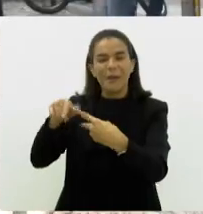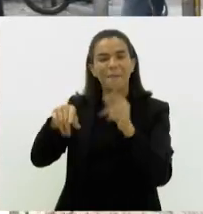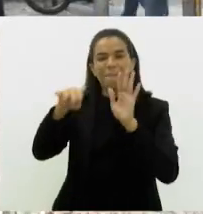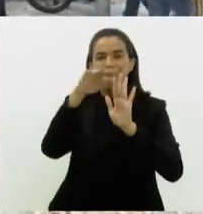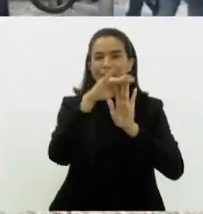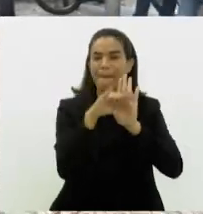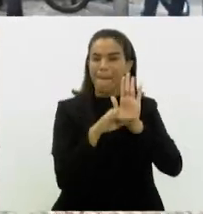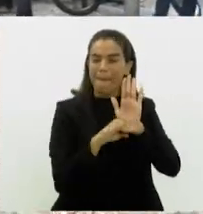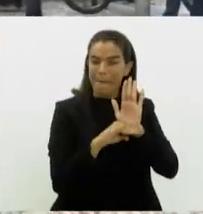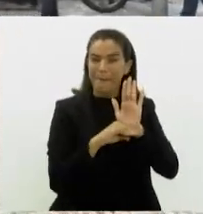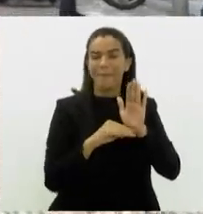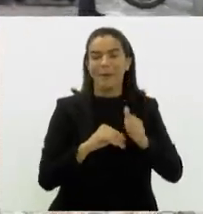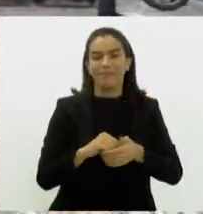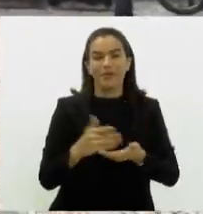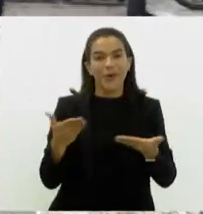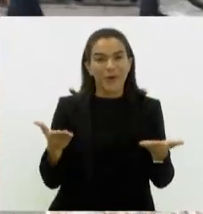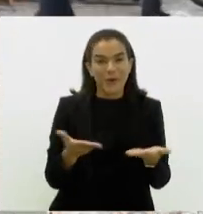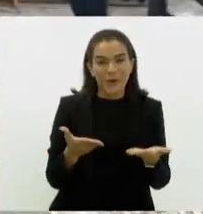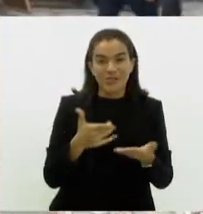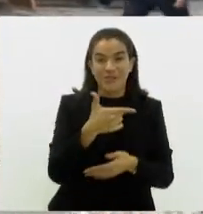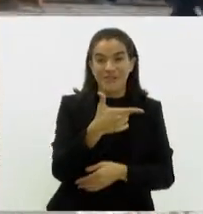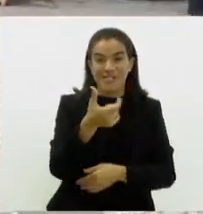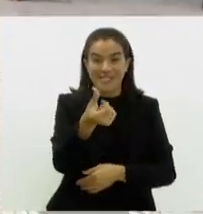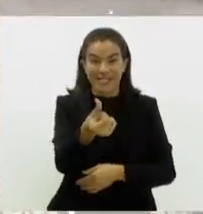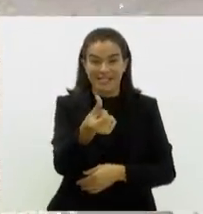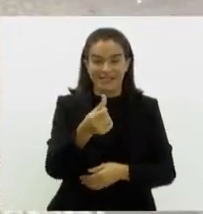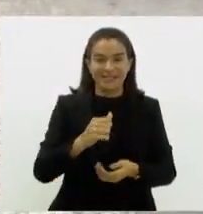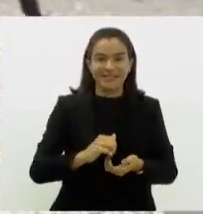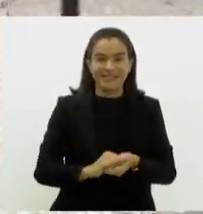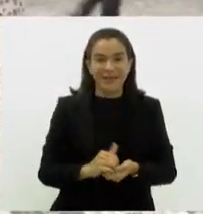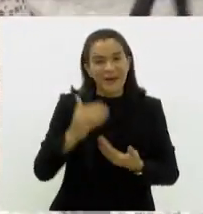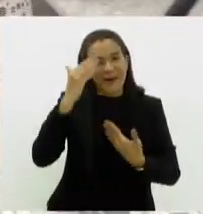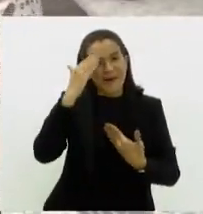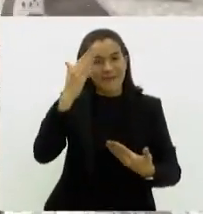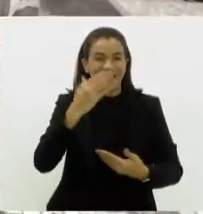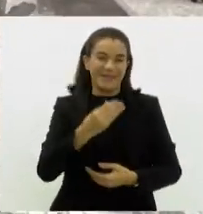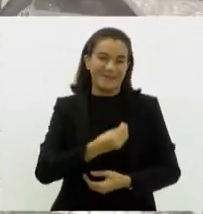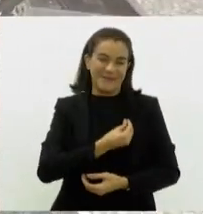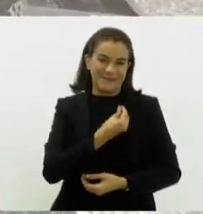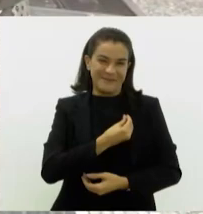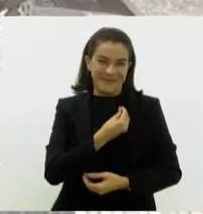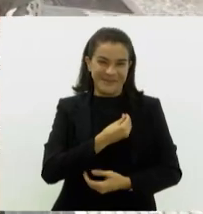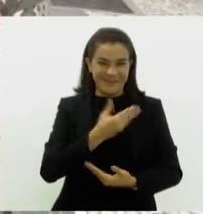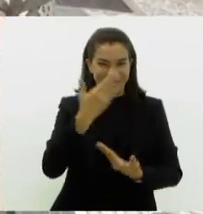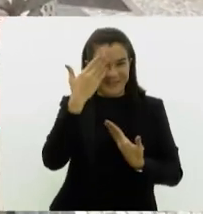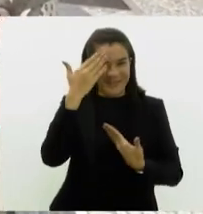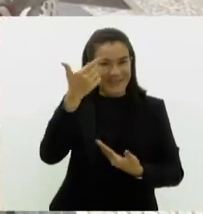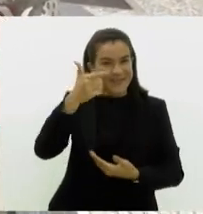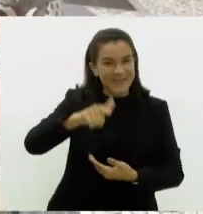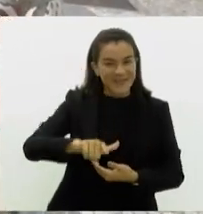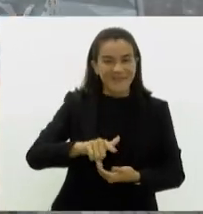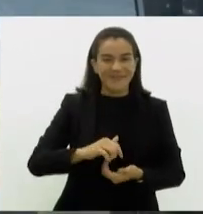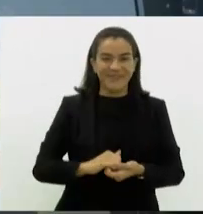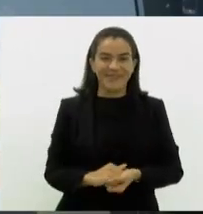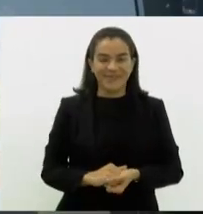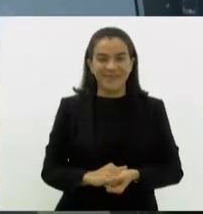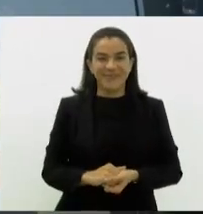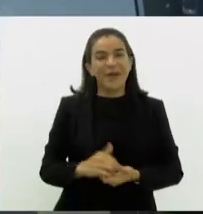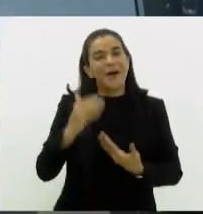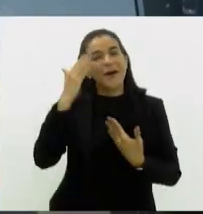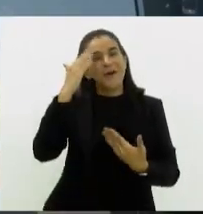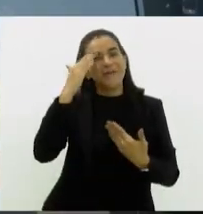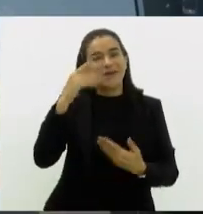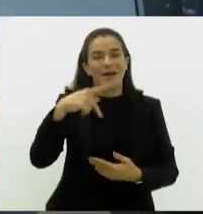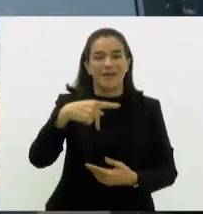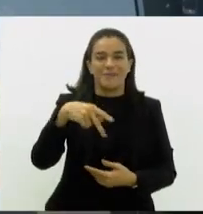para além dessa que vai acontecer no dia 26. Muito obrigado pela participação, Adriana. Vicente, voltamos com você no estúdio. Obrigado,